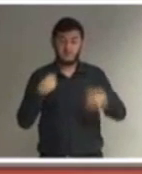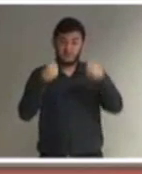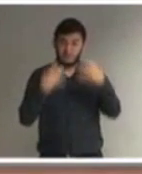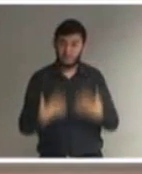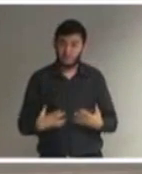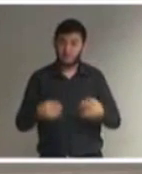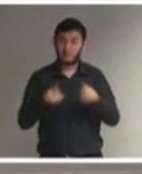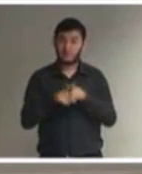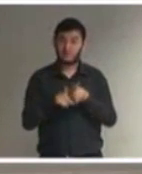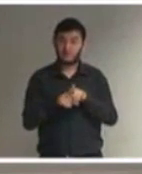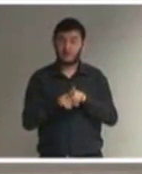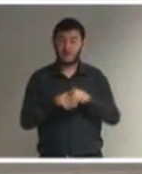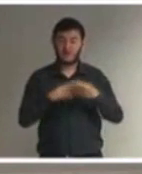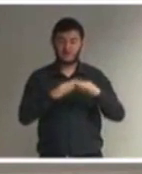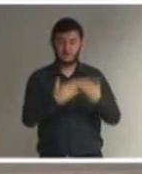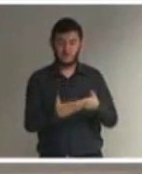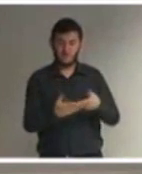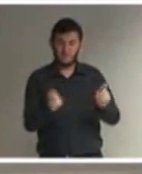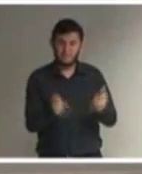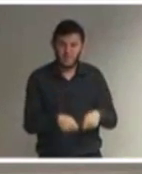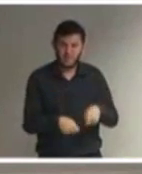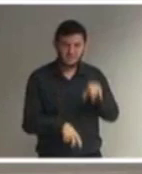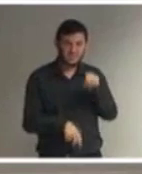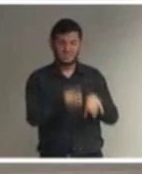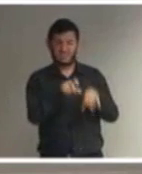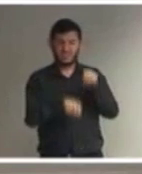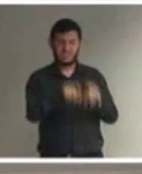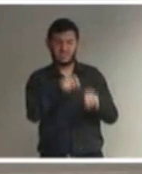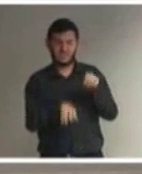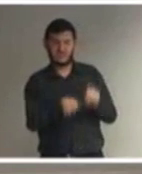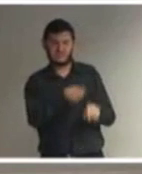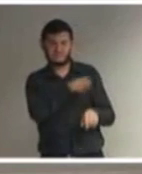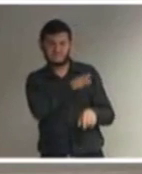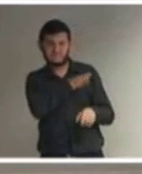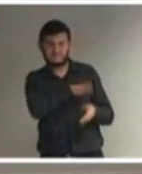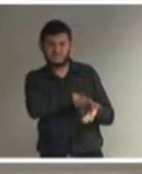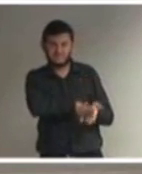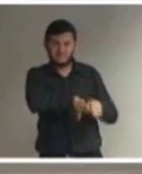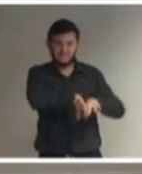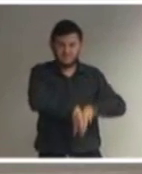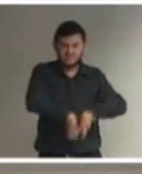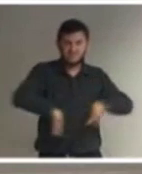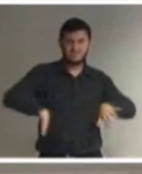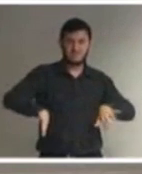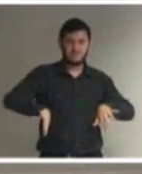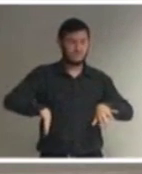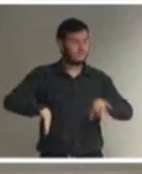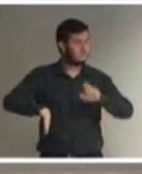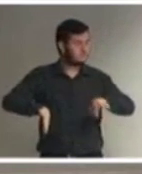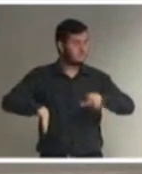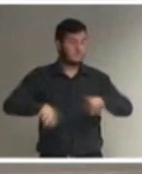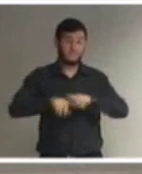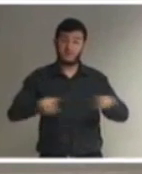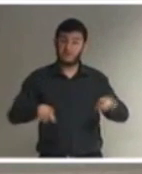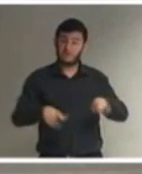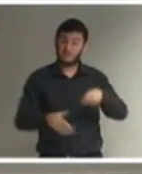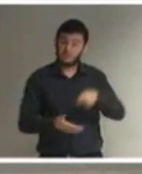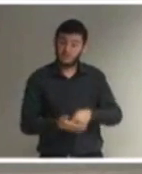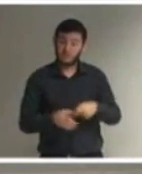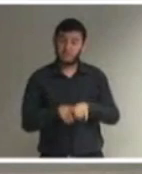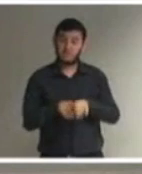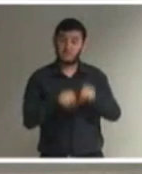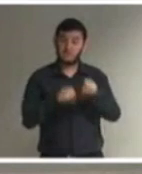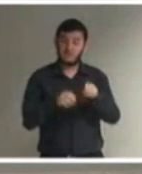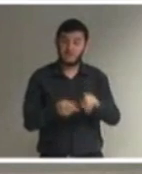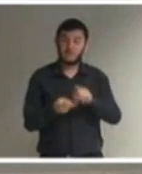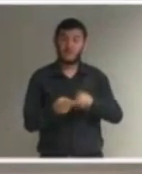escolher, segregar, separar, mas é seu dever ensinar, incluir, conviver. É